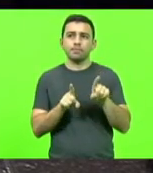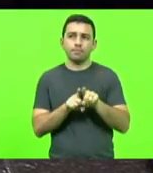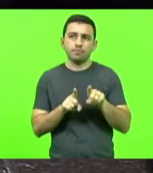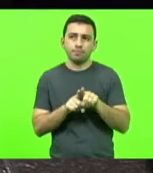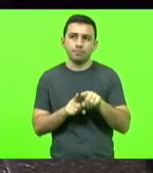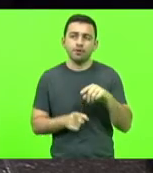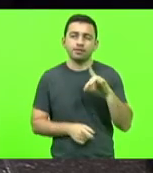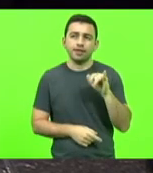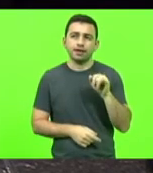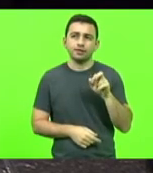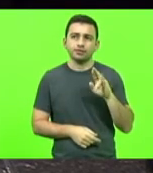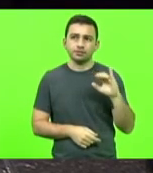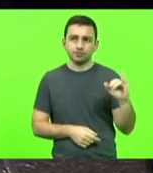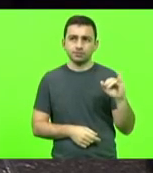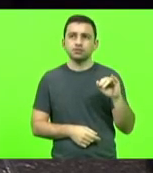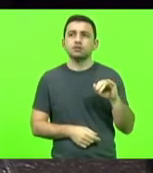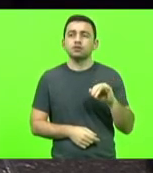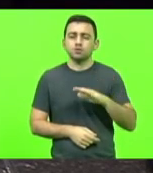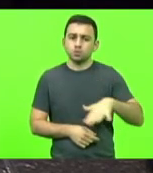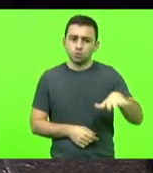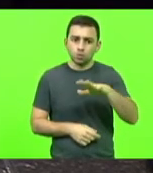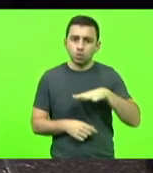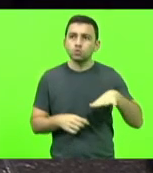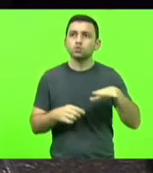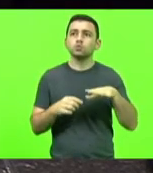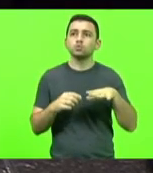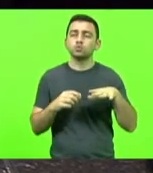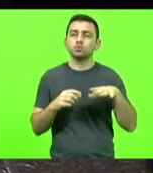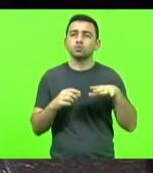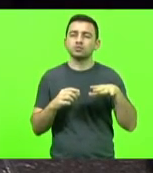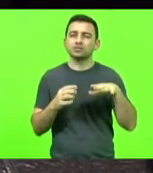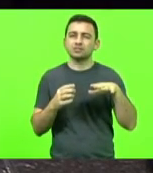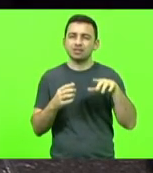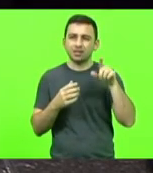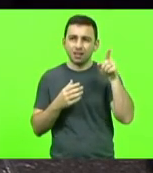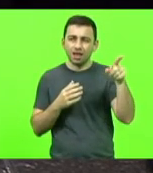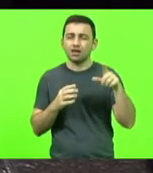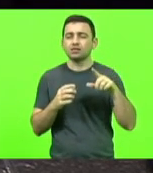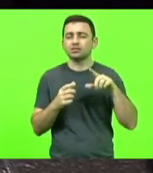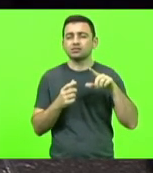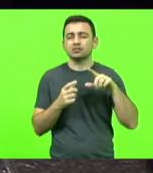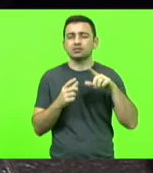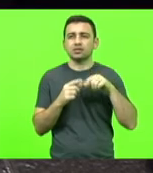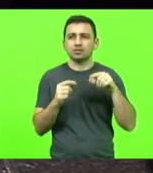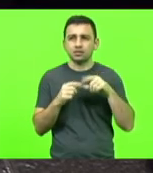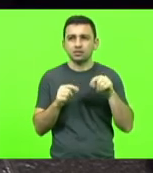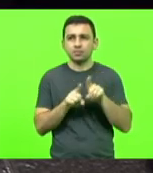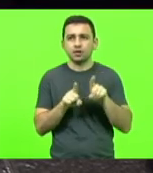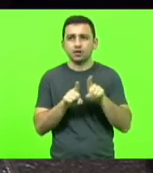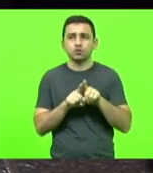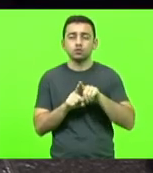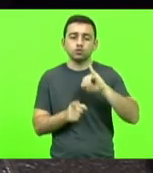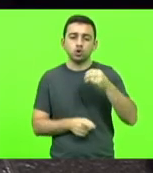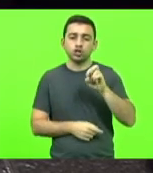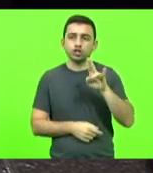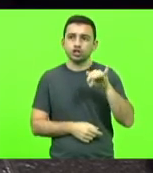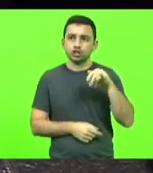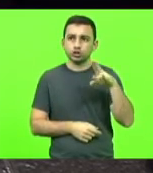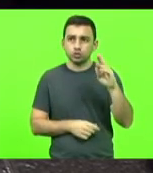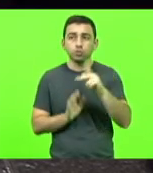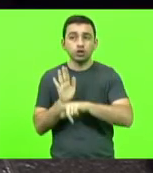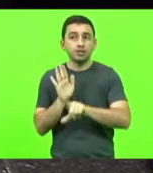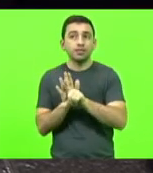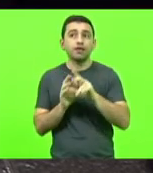também no Senado Federal o projeto de lei do senador Jorginho Mello também deve ser